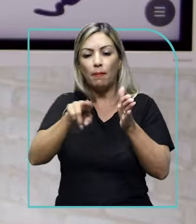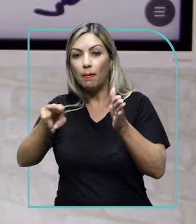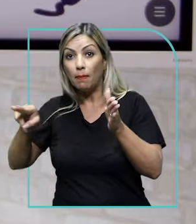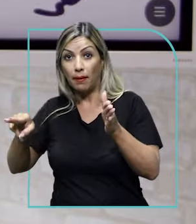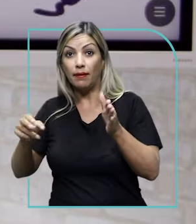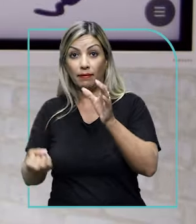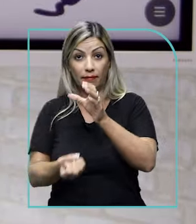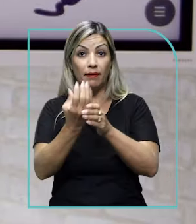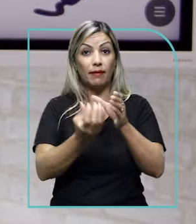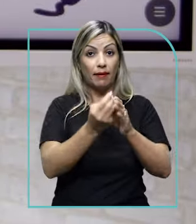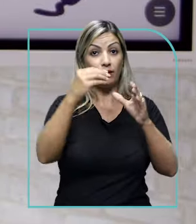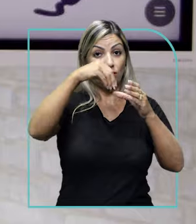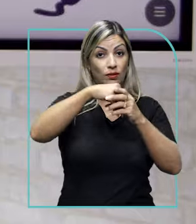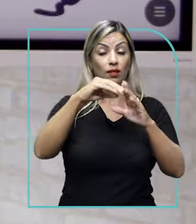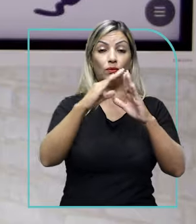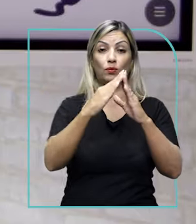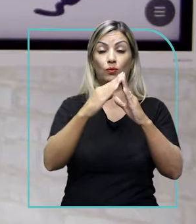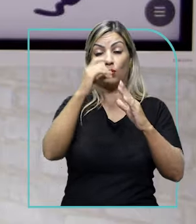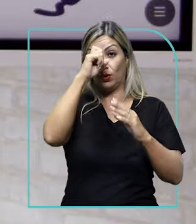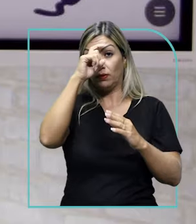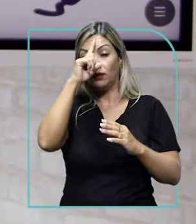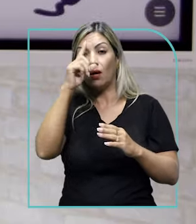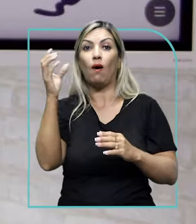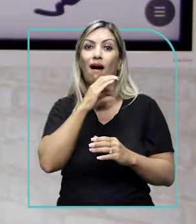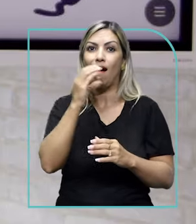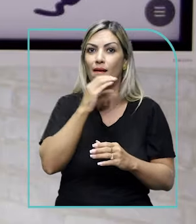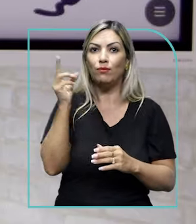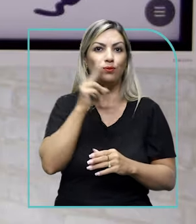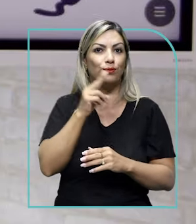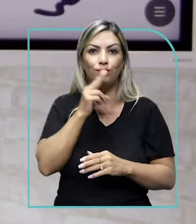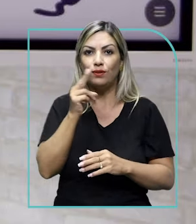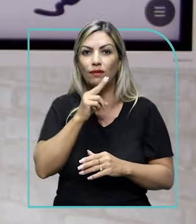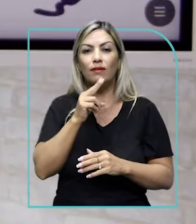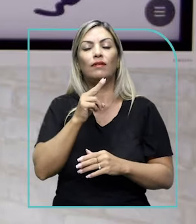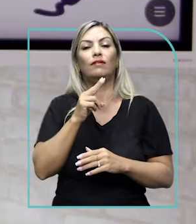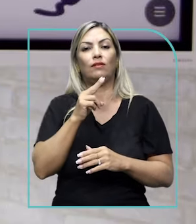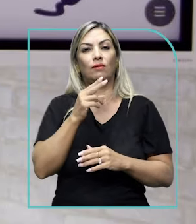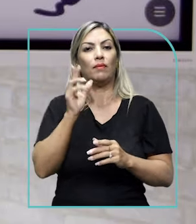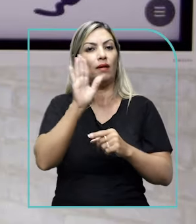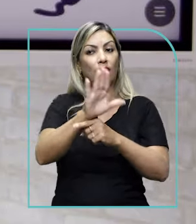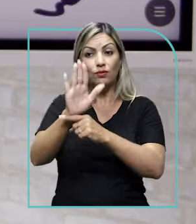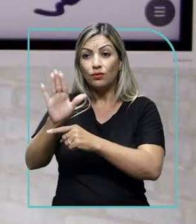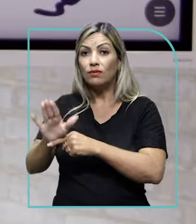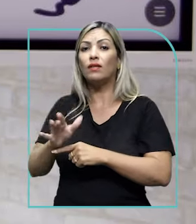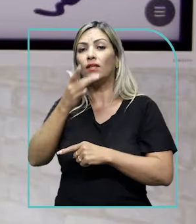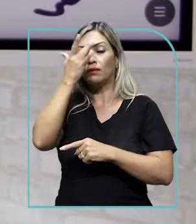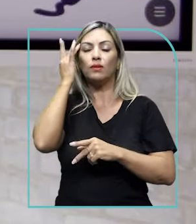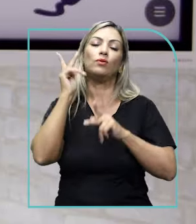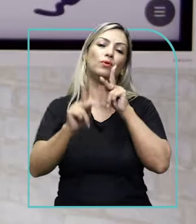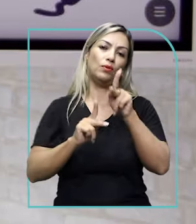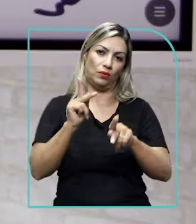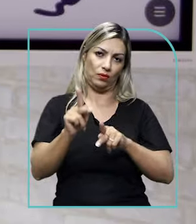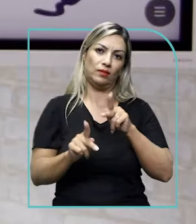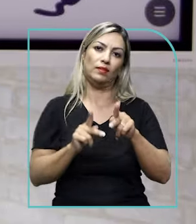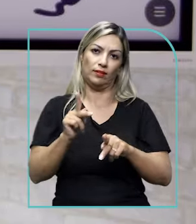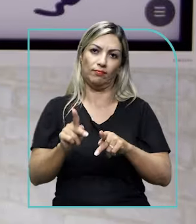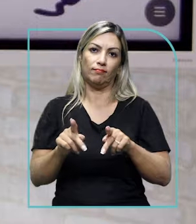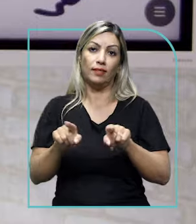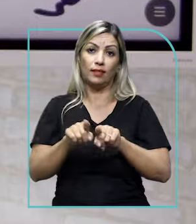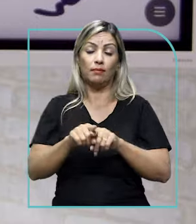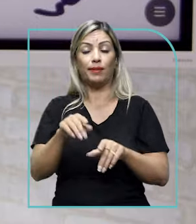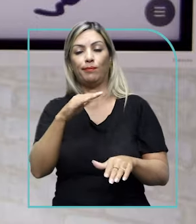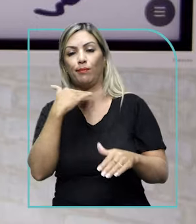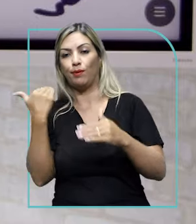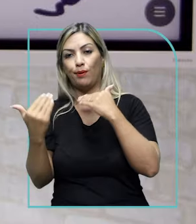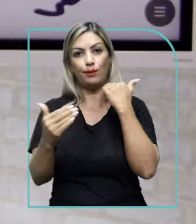criados, a toque de caixa aí, né? De forma muito rápida, para atender essa população e a alta